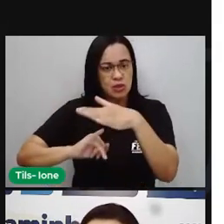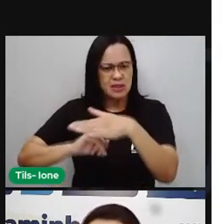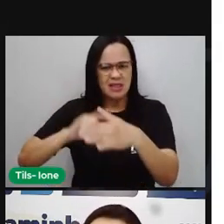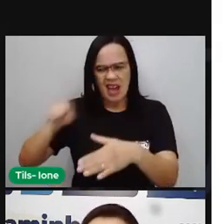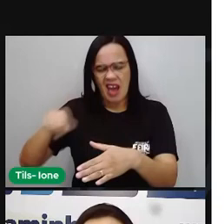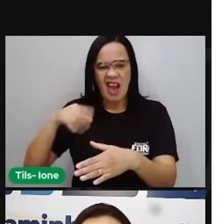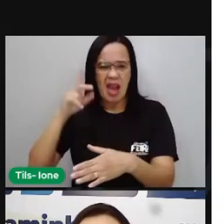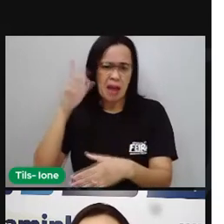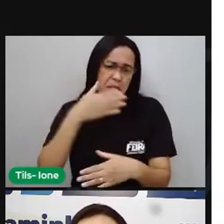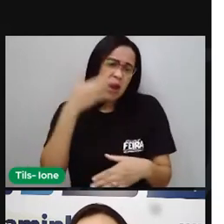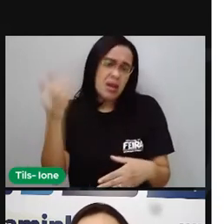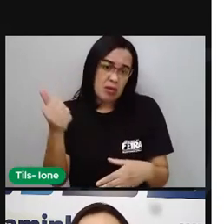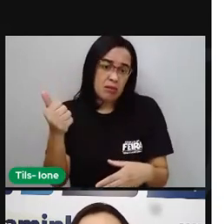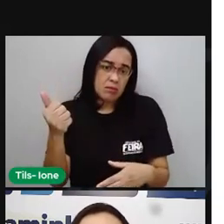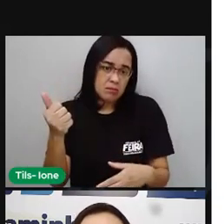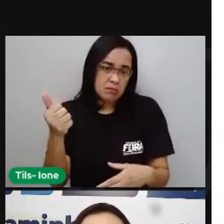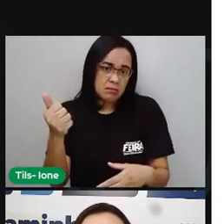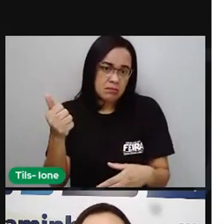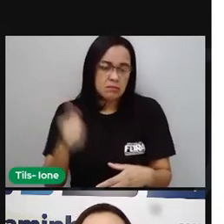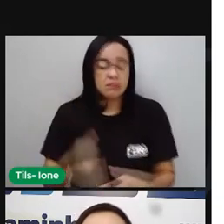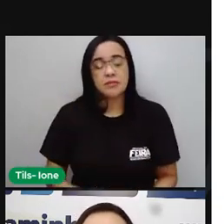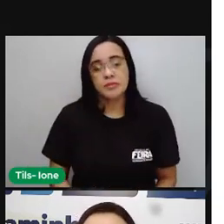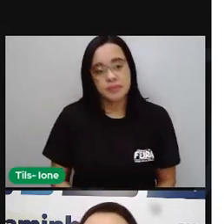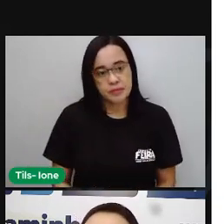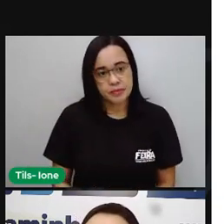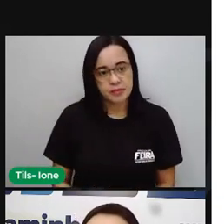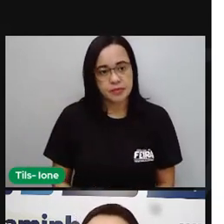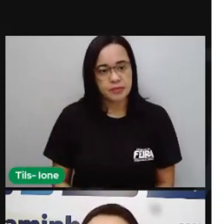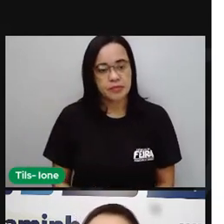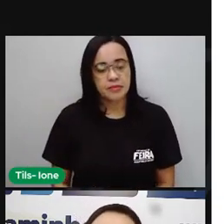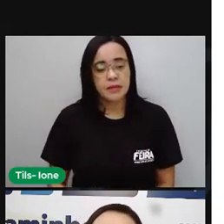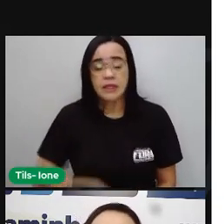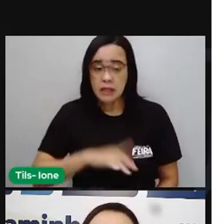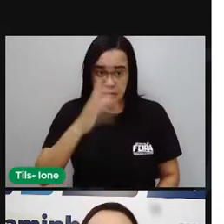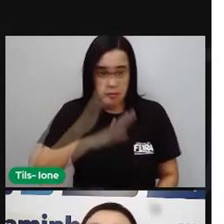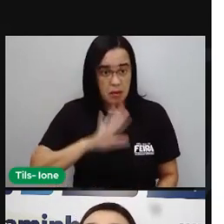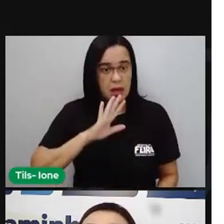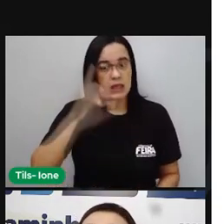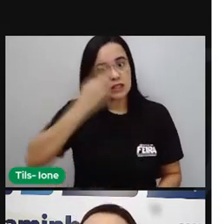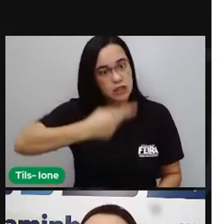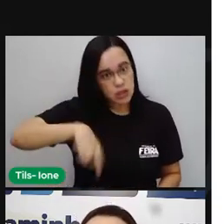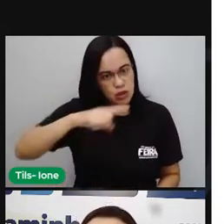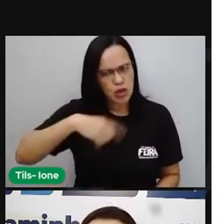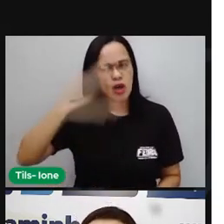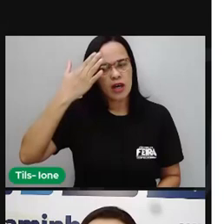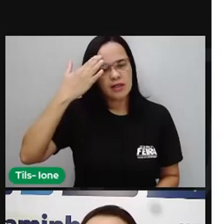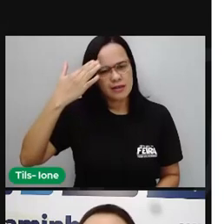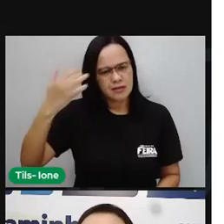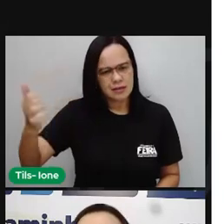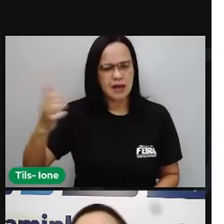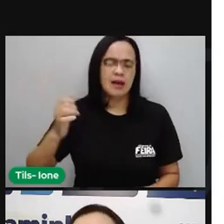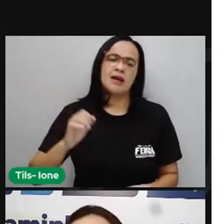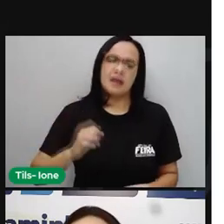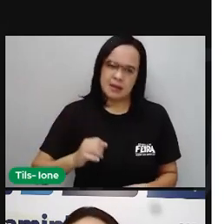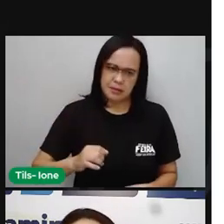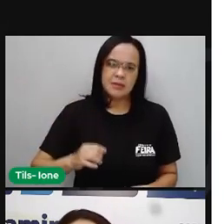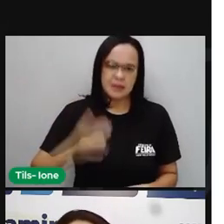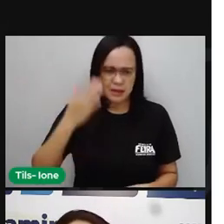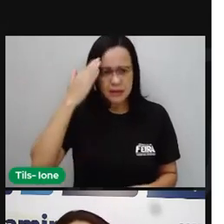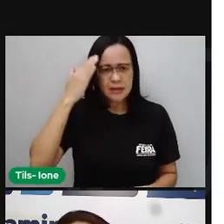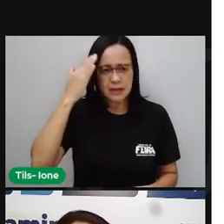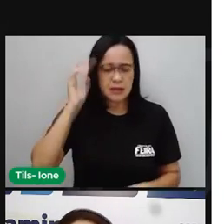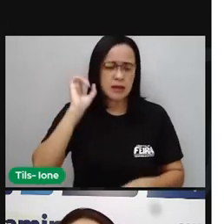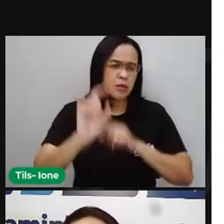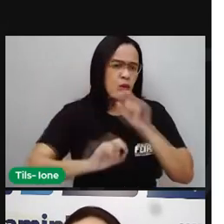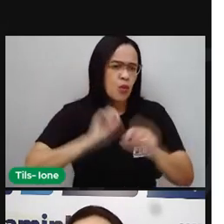vida melhor, não é? Para as pessoas mais velhas. Mas a gente sabe que existe muito abandono, a falta de